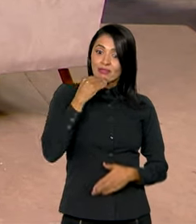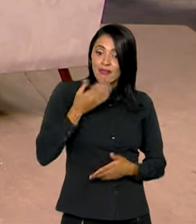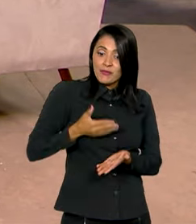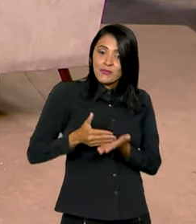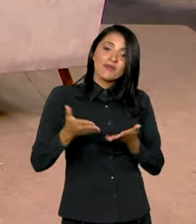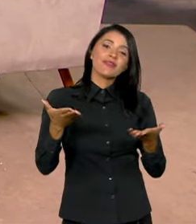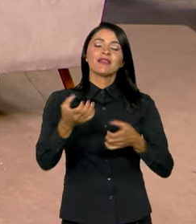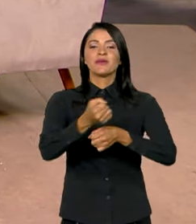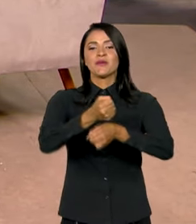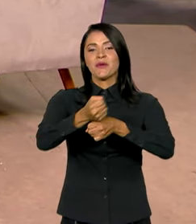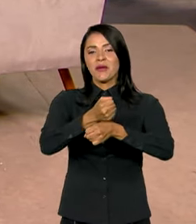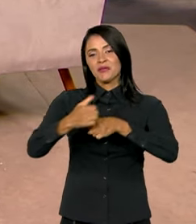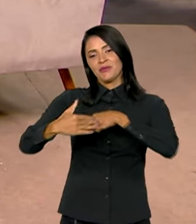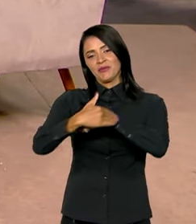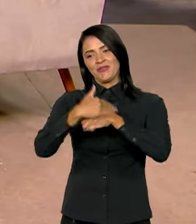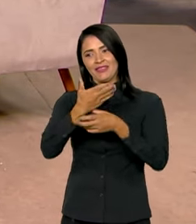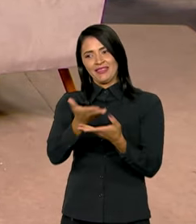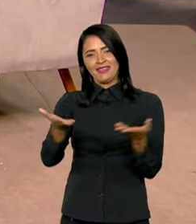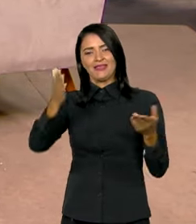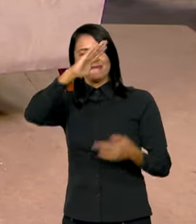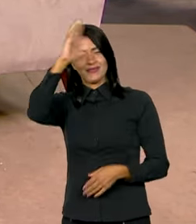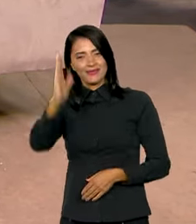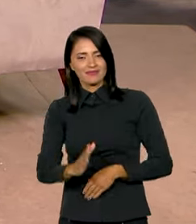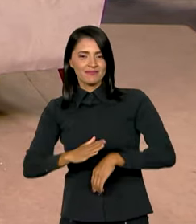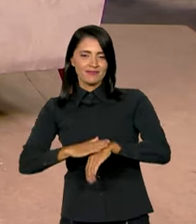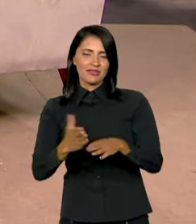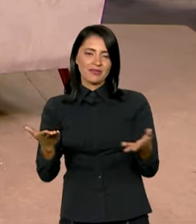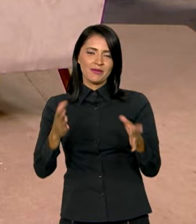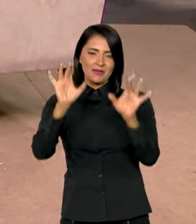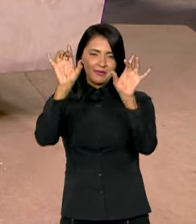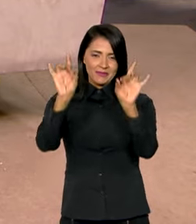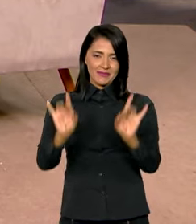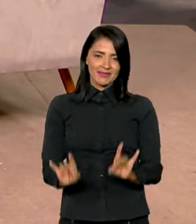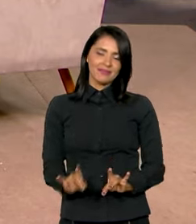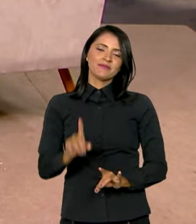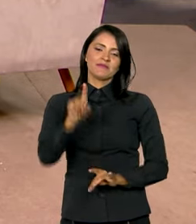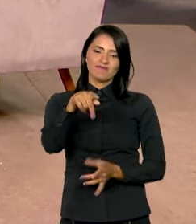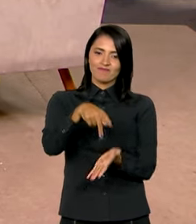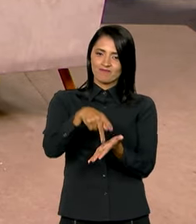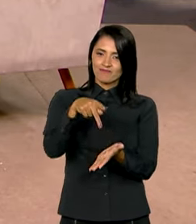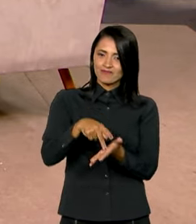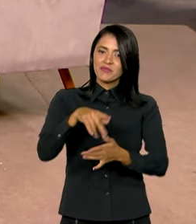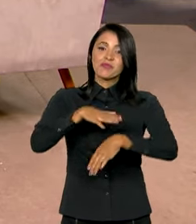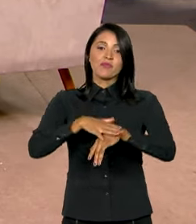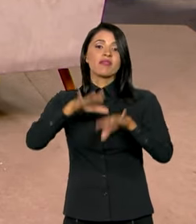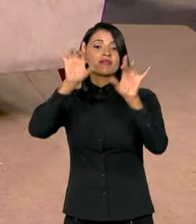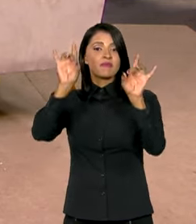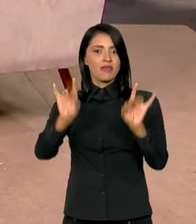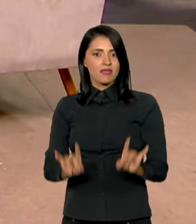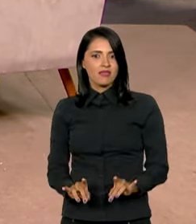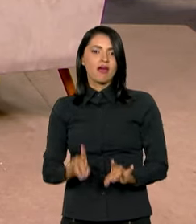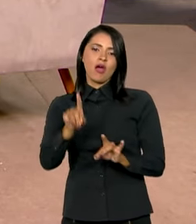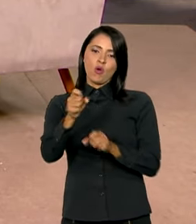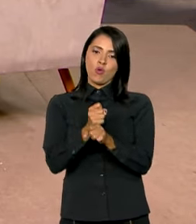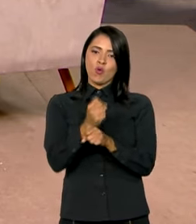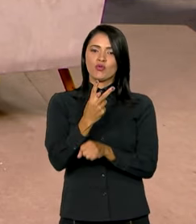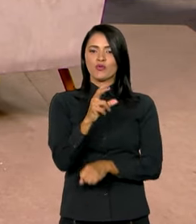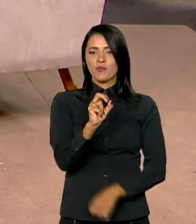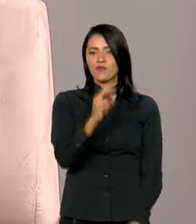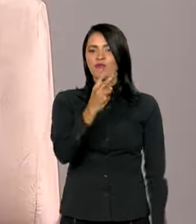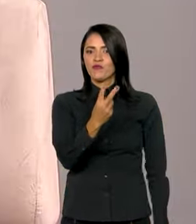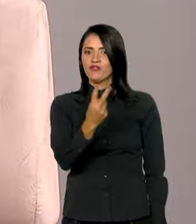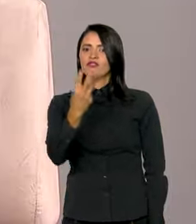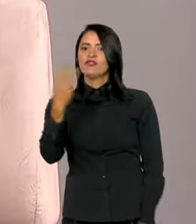ano falando com o Brasil neste momento tão especial. É verdade, momento muito especial. O Brasil fechou o ano de 2023